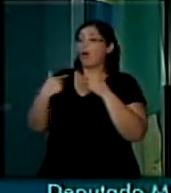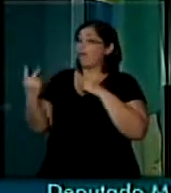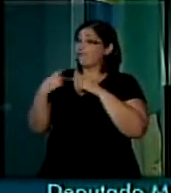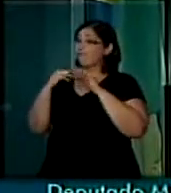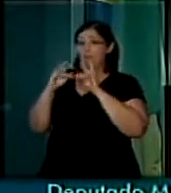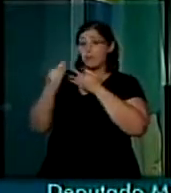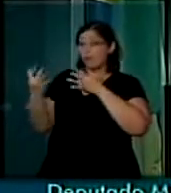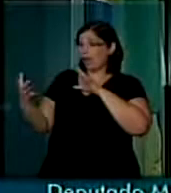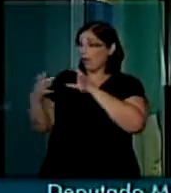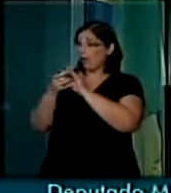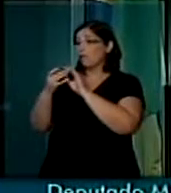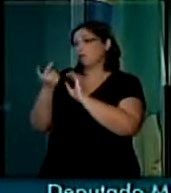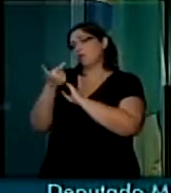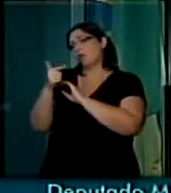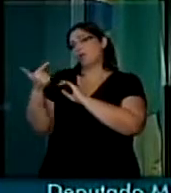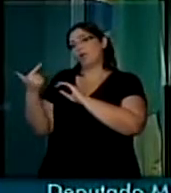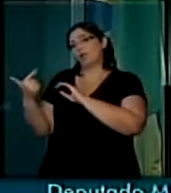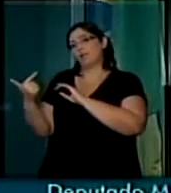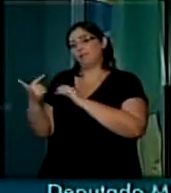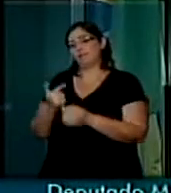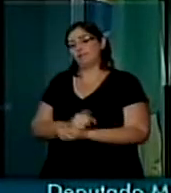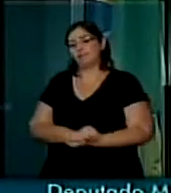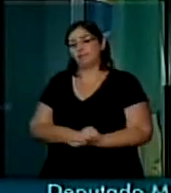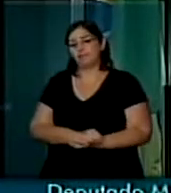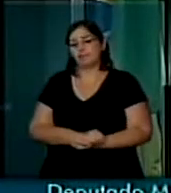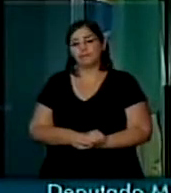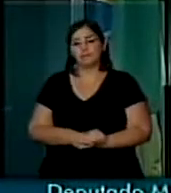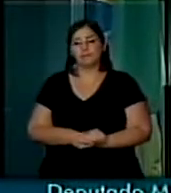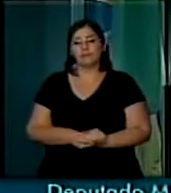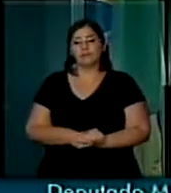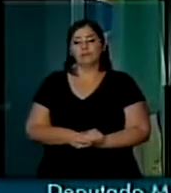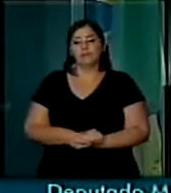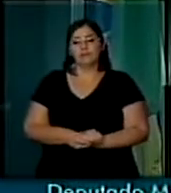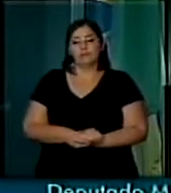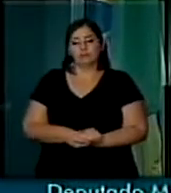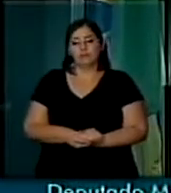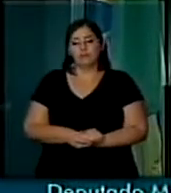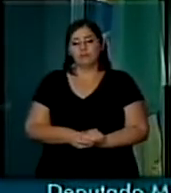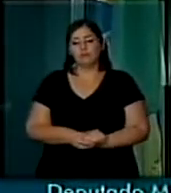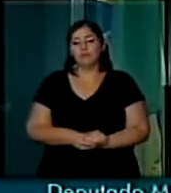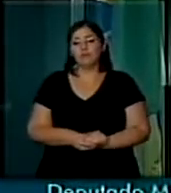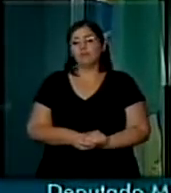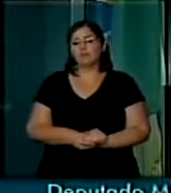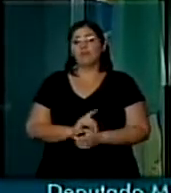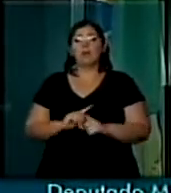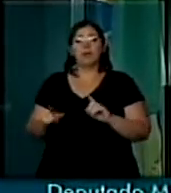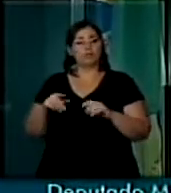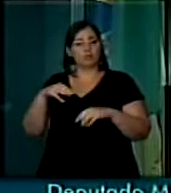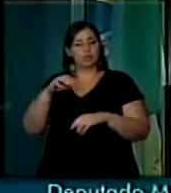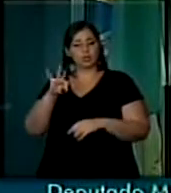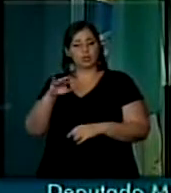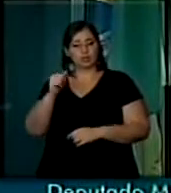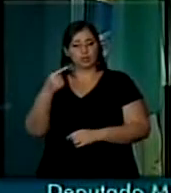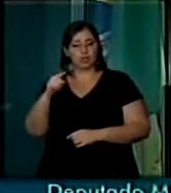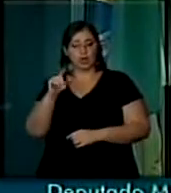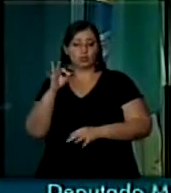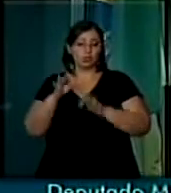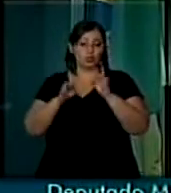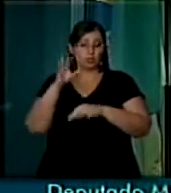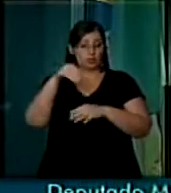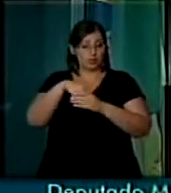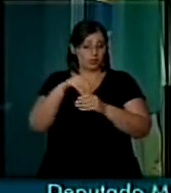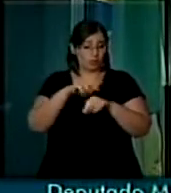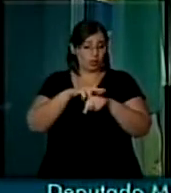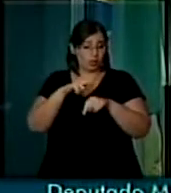passa por essa privação da liberdade. Mas o mutilão da justiça em Roraima,